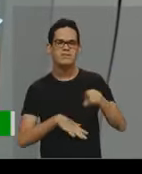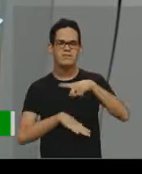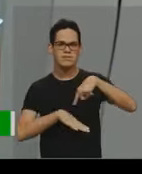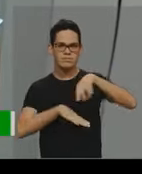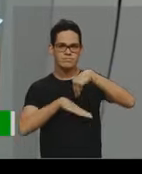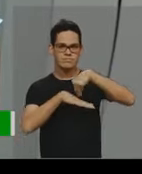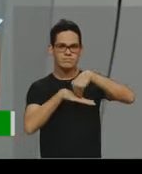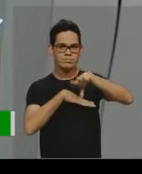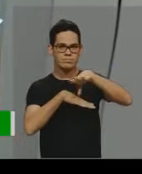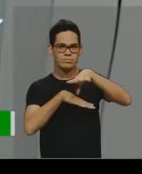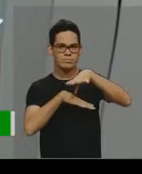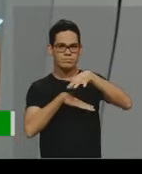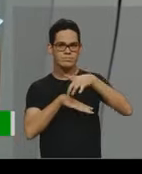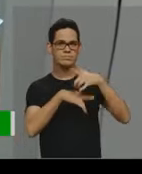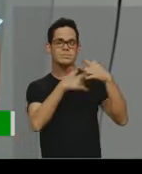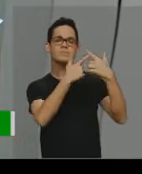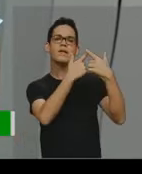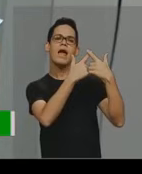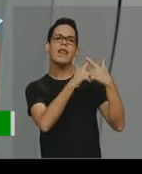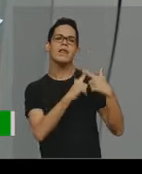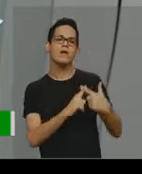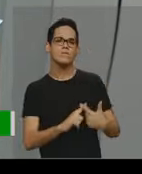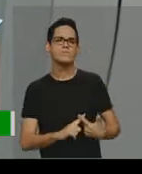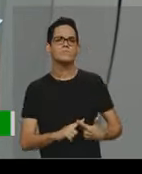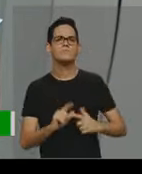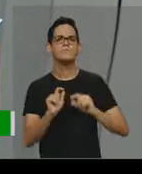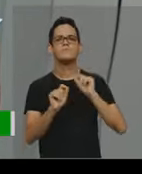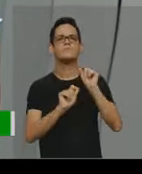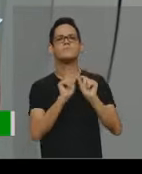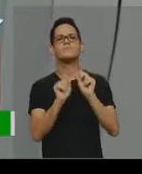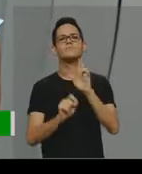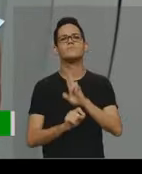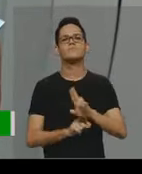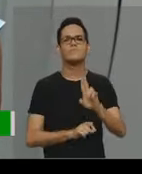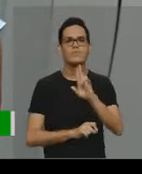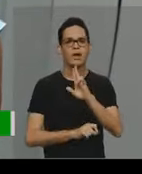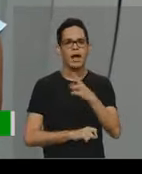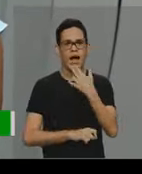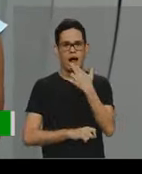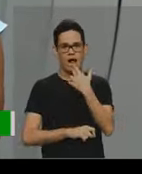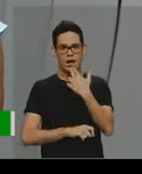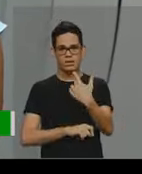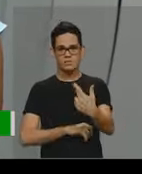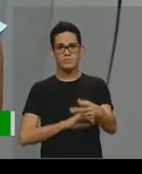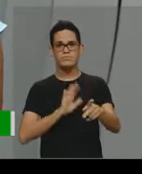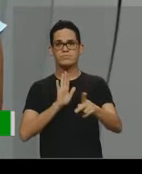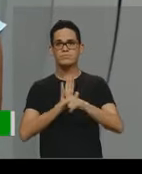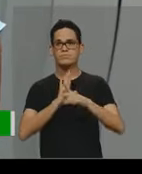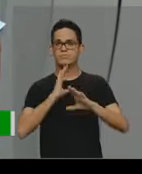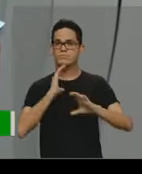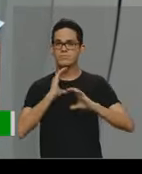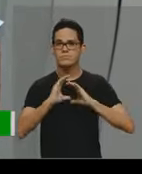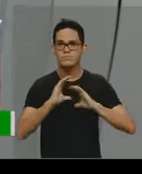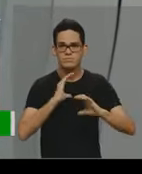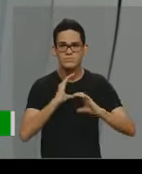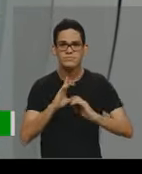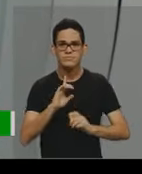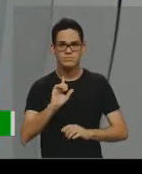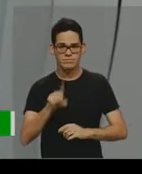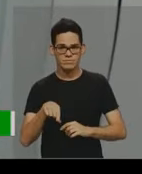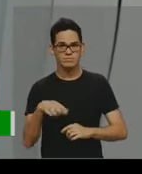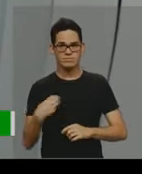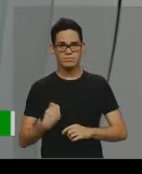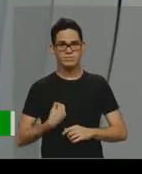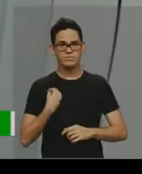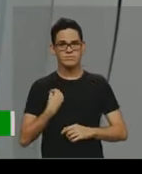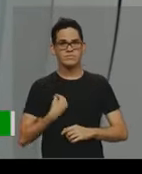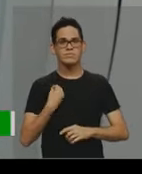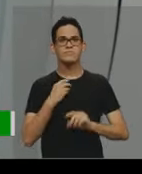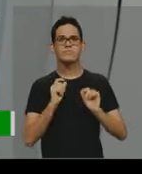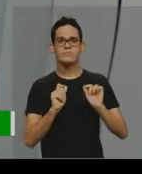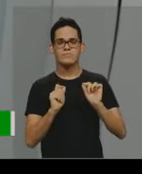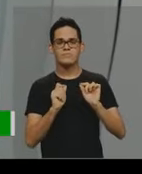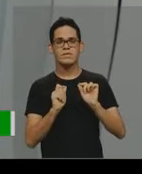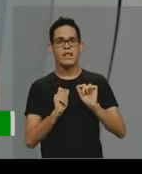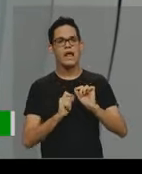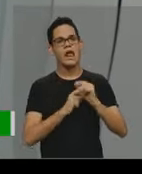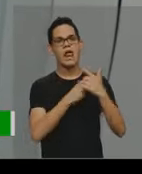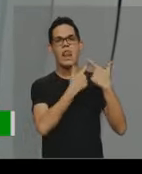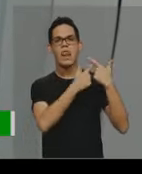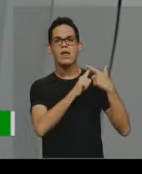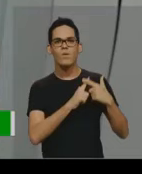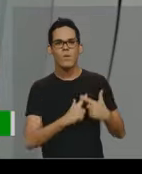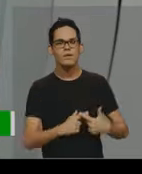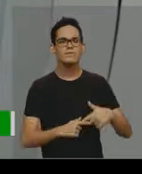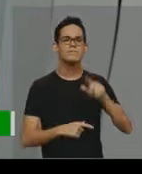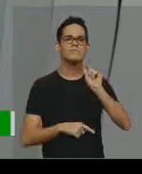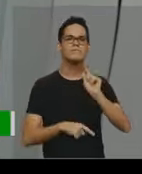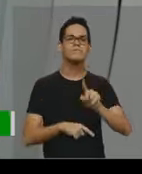linguagem, né, o que eu uso, a língua é para comunicar, não é isso? A função básica da língua, da linguagem é